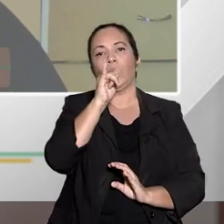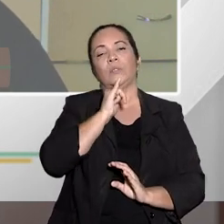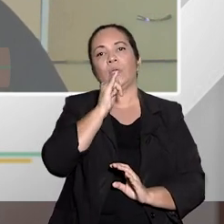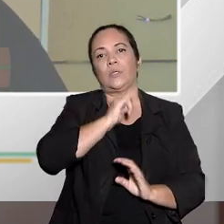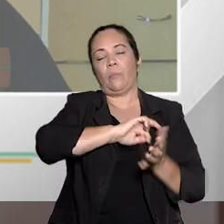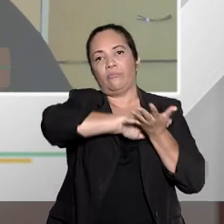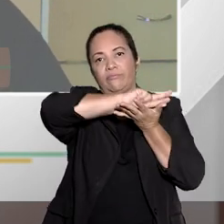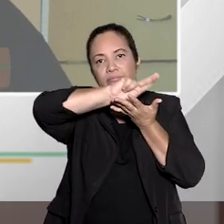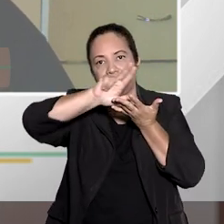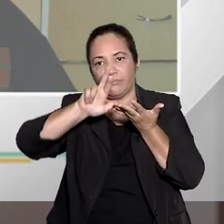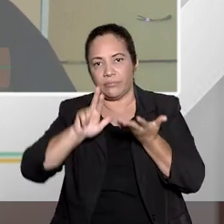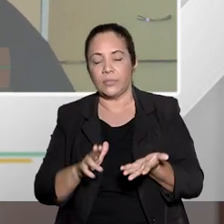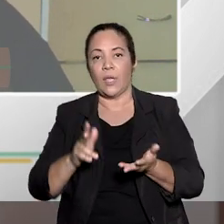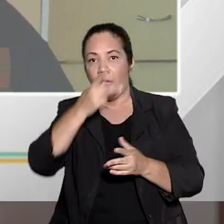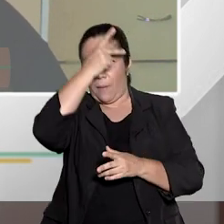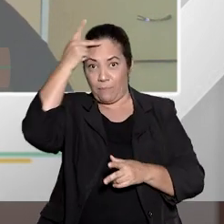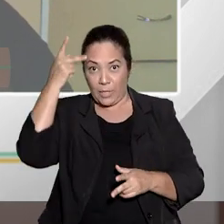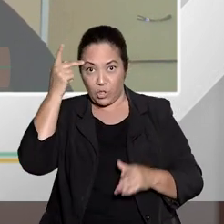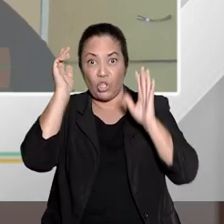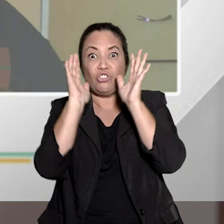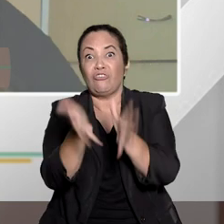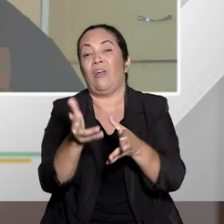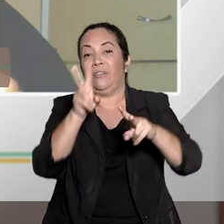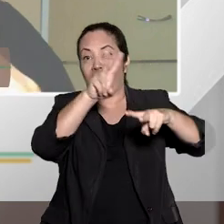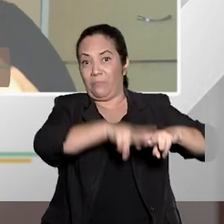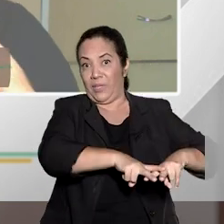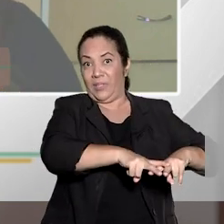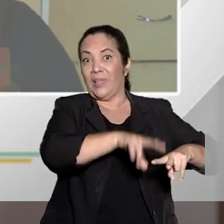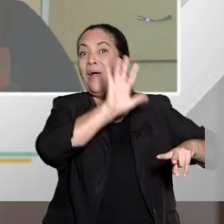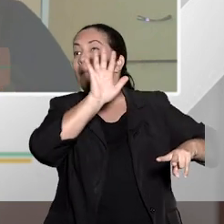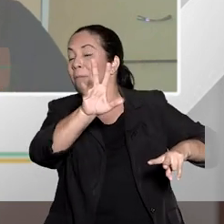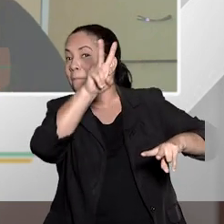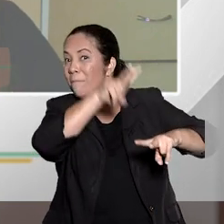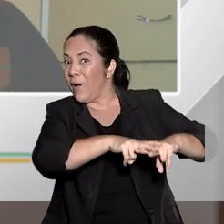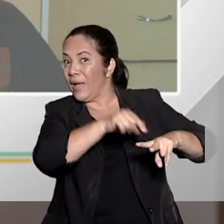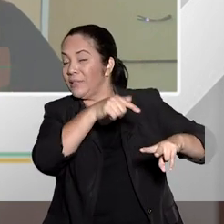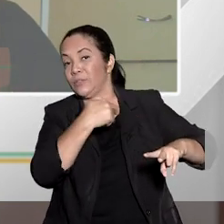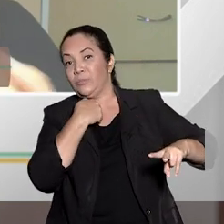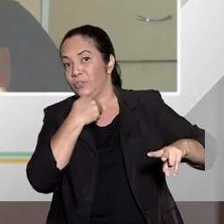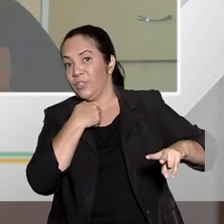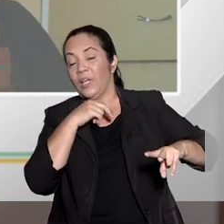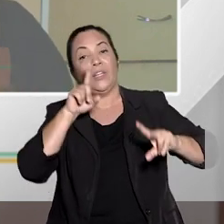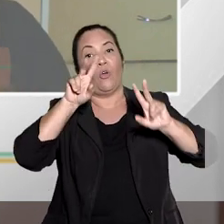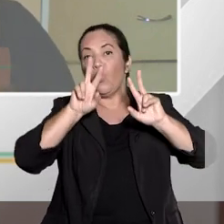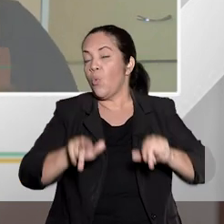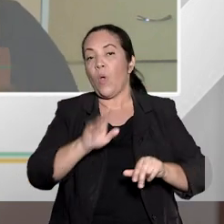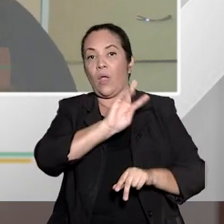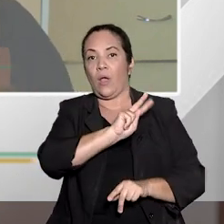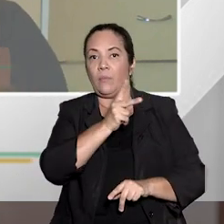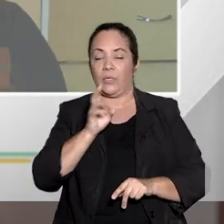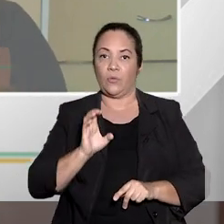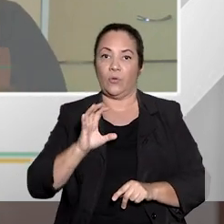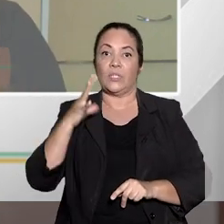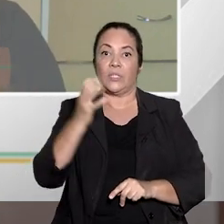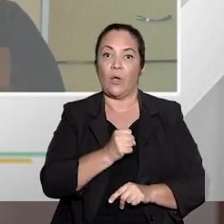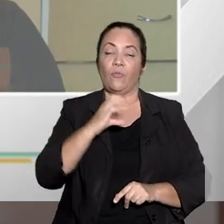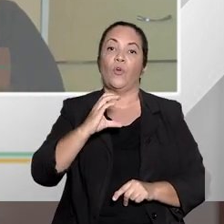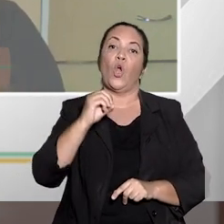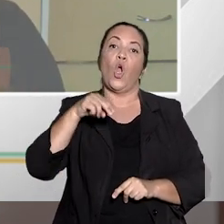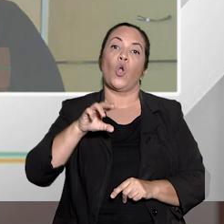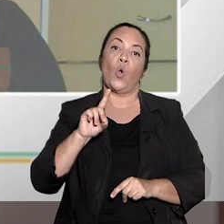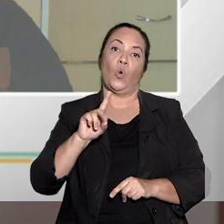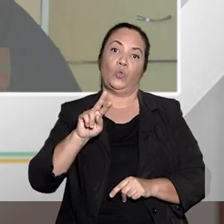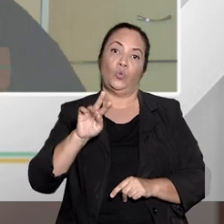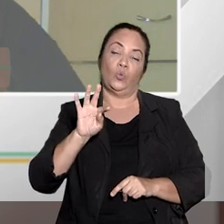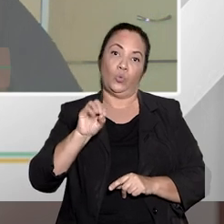claros de uma pessoa que já está presa. Aí já não é mais um salvo conduto que ela vai receber caso ela consiga